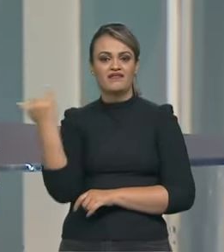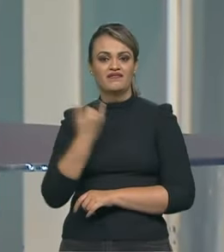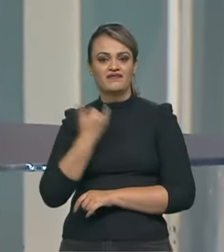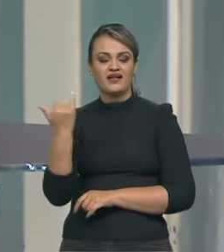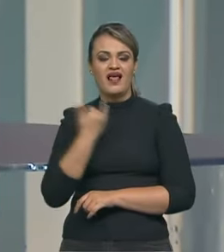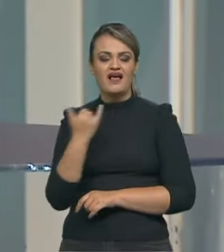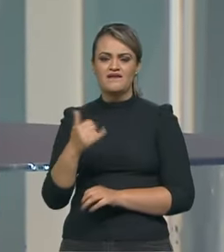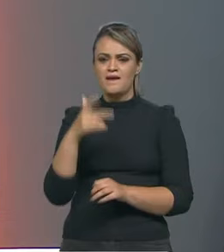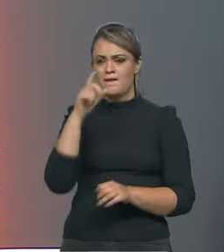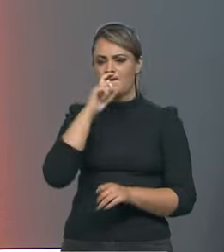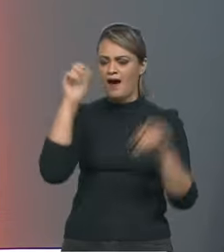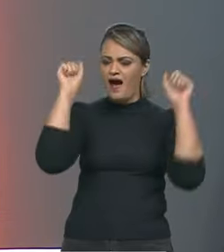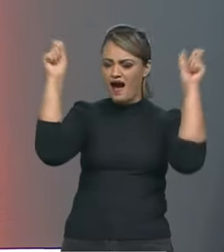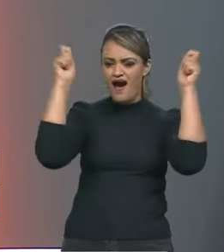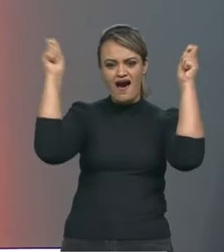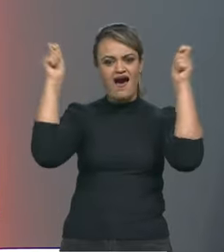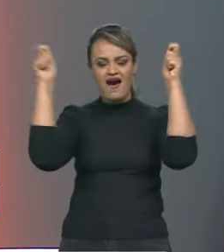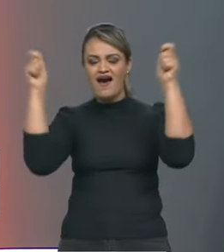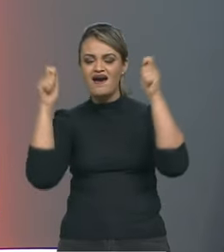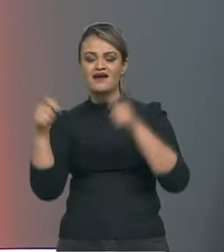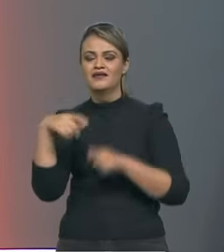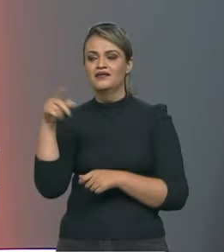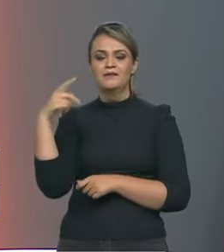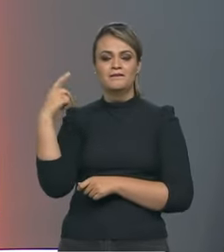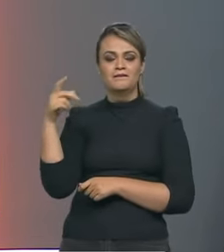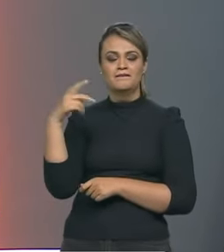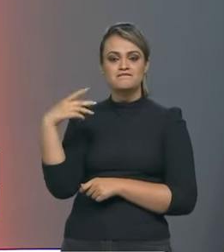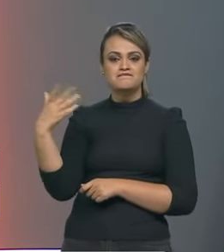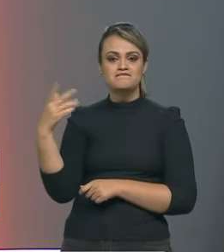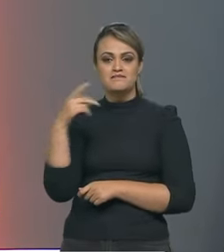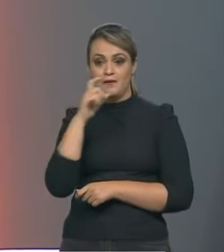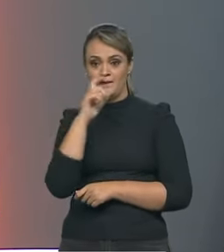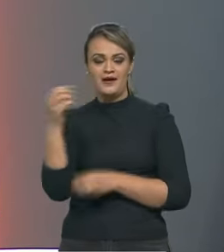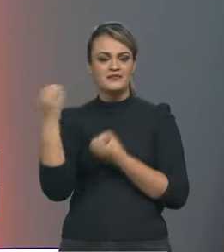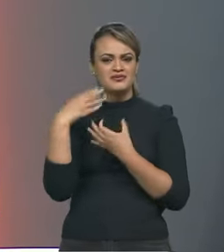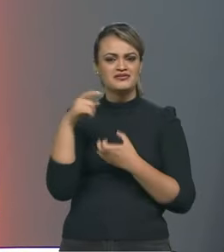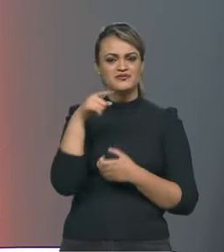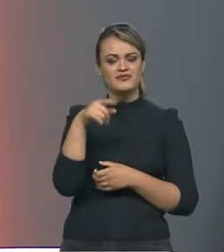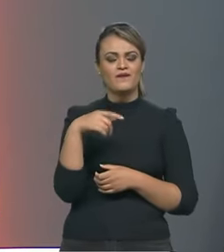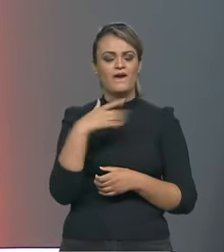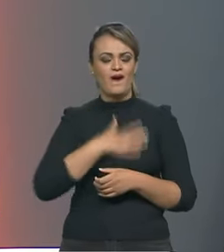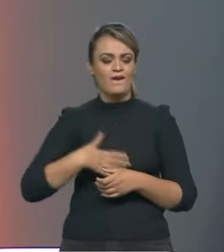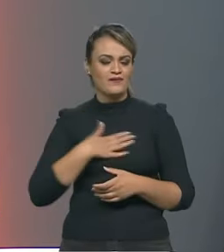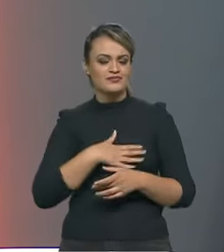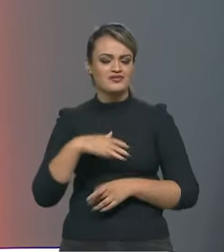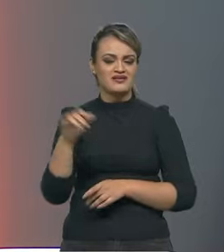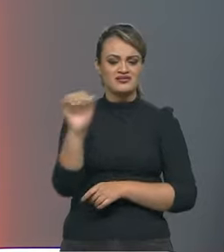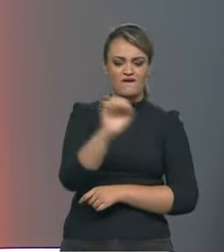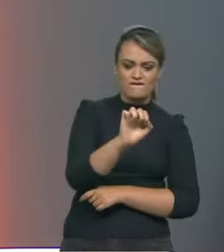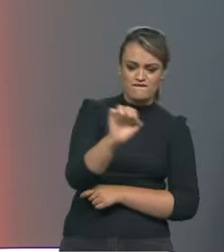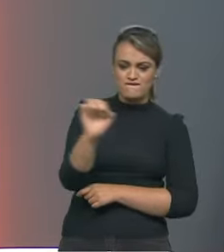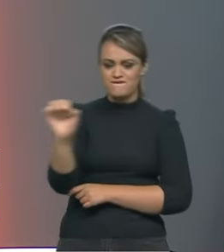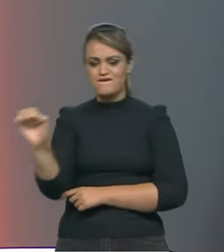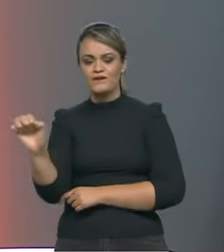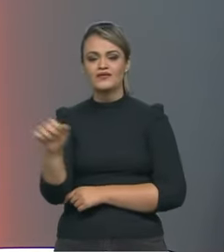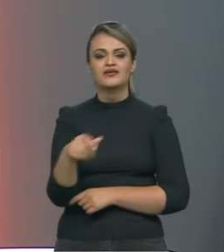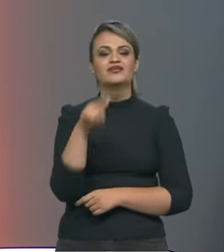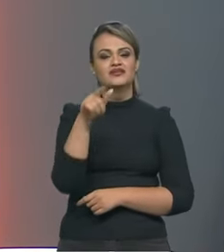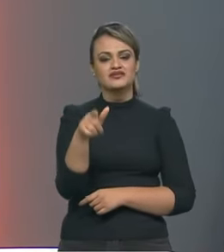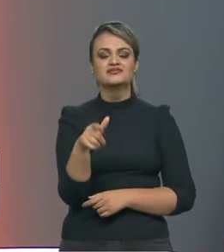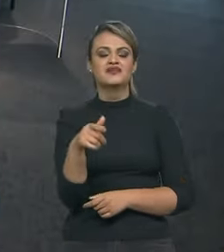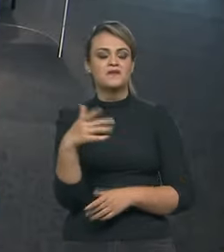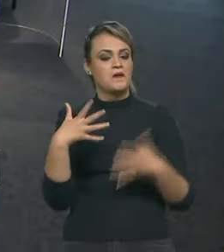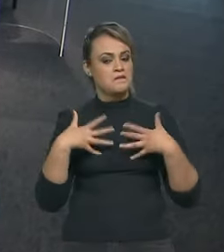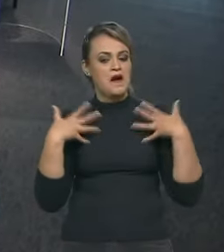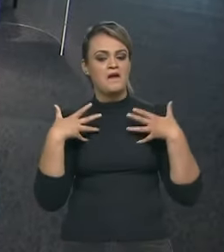pai comemorou as suas vitórias meu pai me ensinou a gostar de automobilismo então para mim é uma honra muito grande também